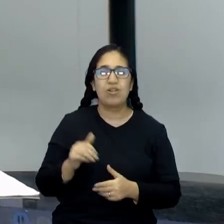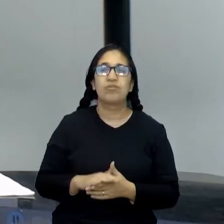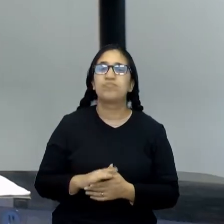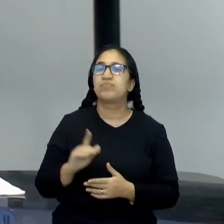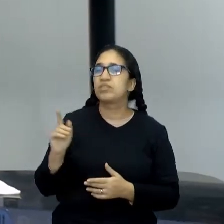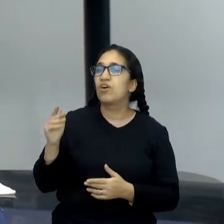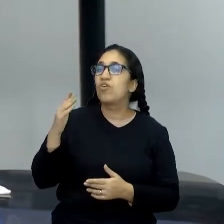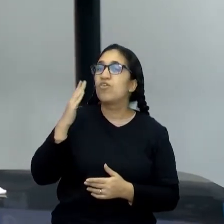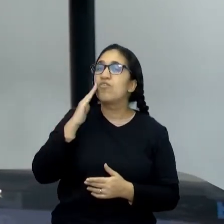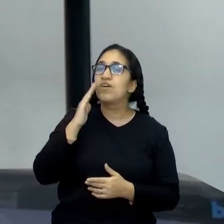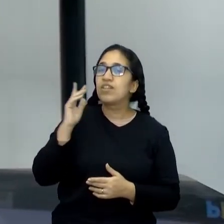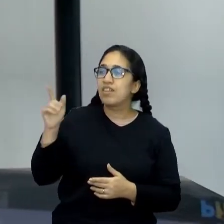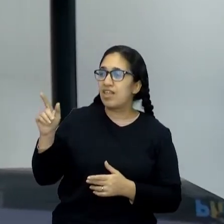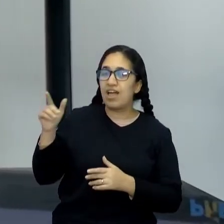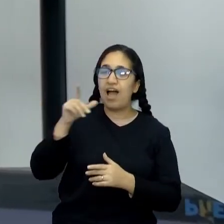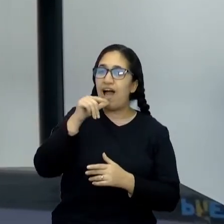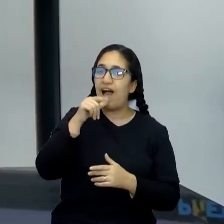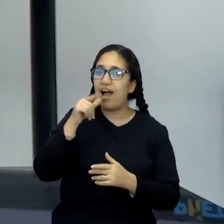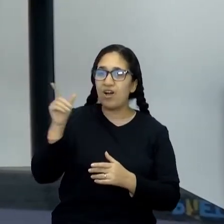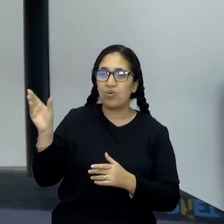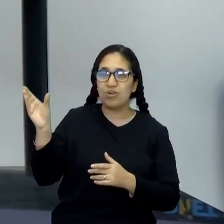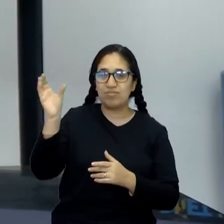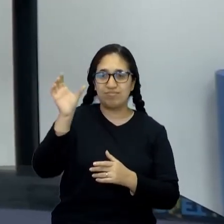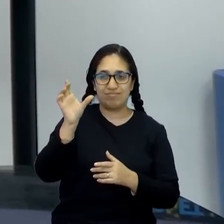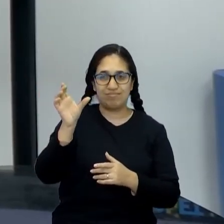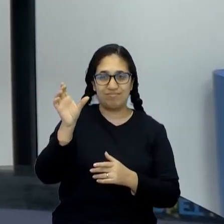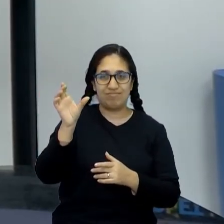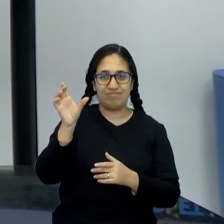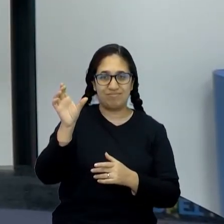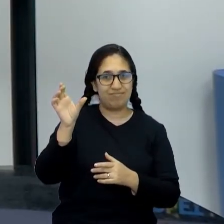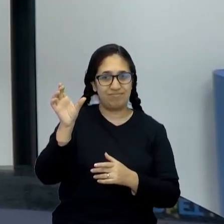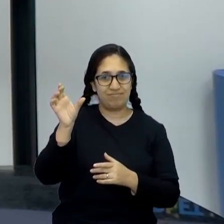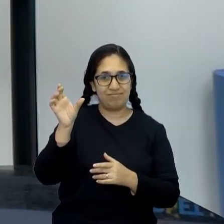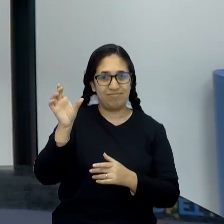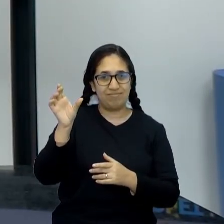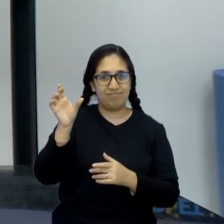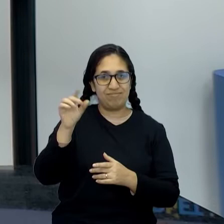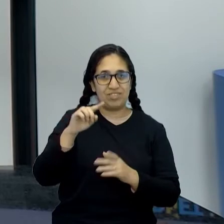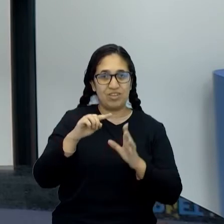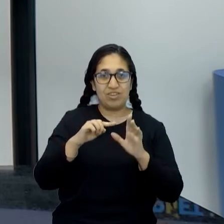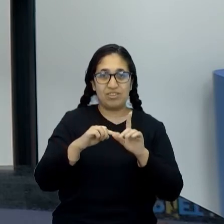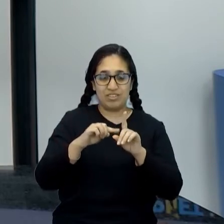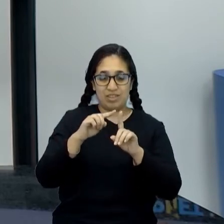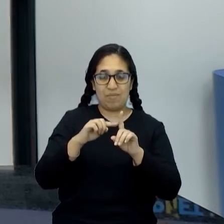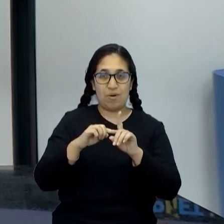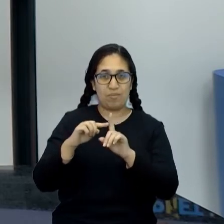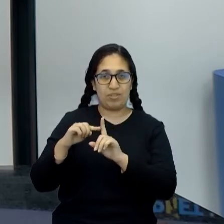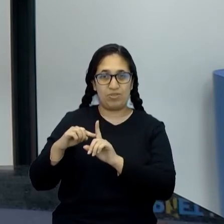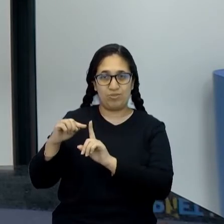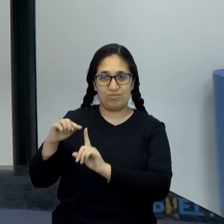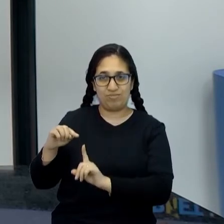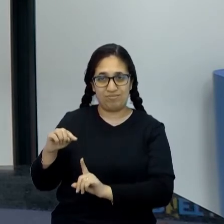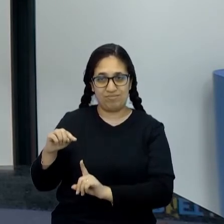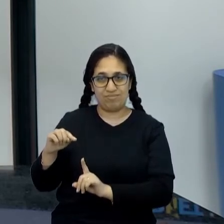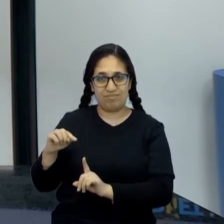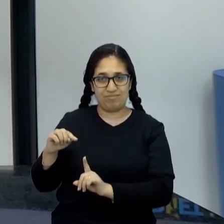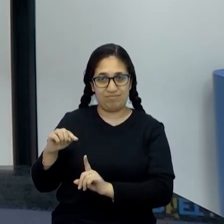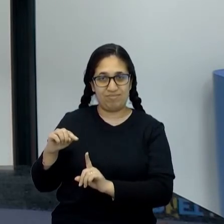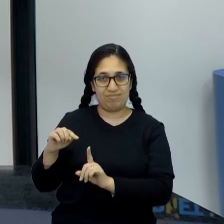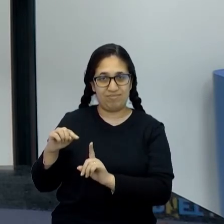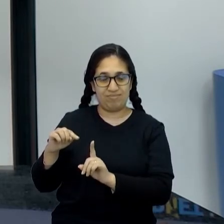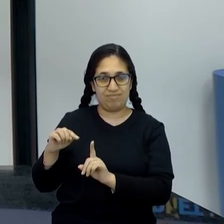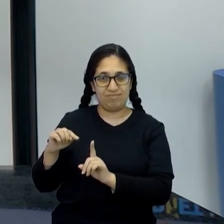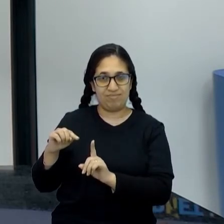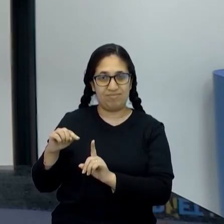Então, o que eu vou fazer? Eu vou pôr a água aqui e vou pôr um termômetro, ó, dentro dessa água, tá